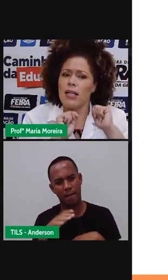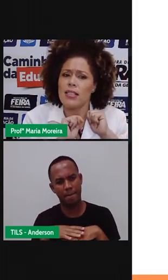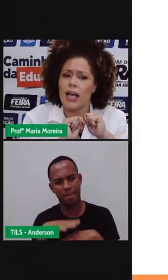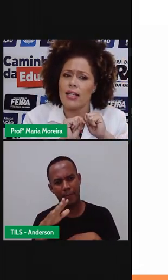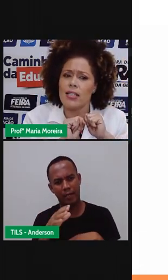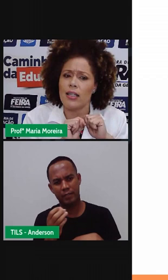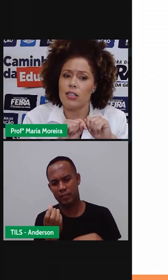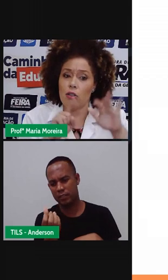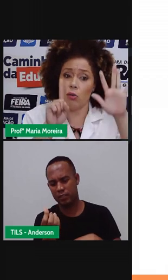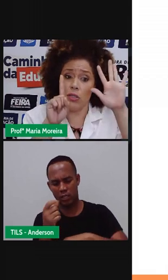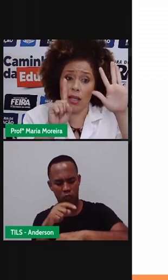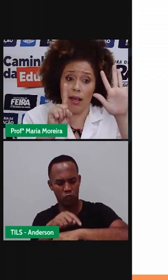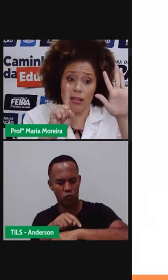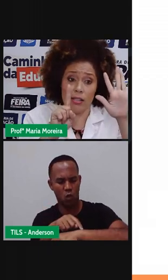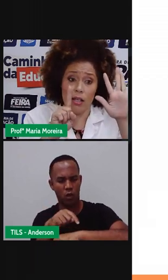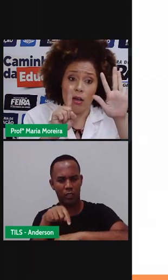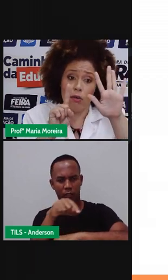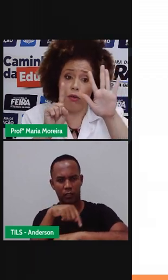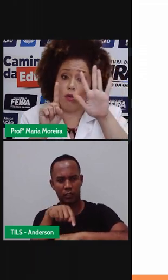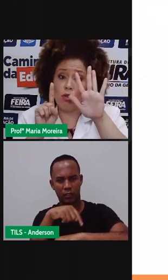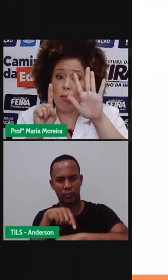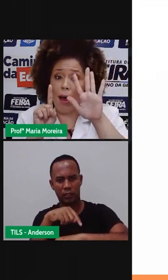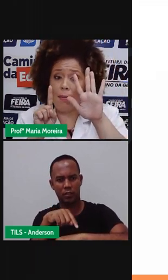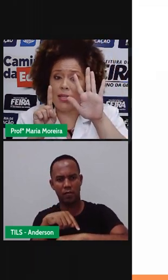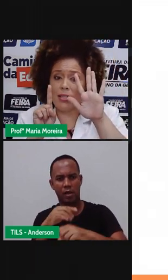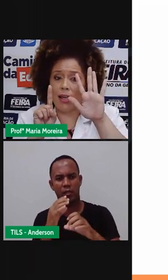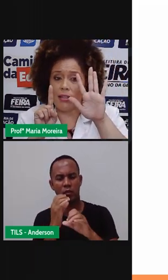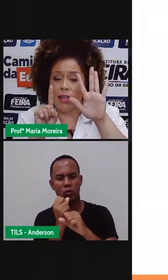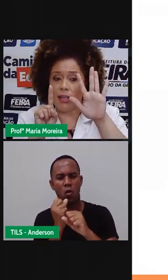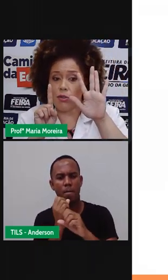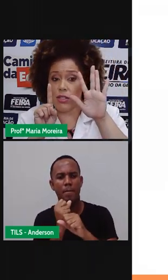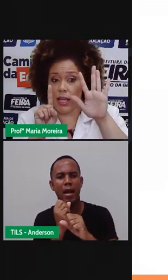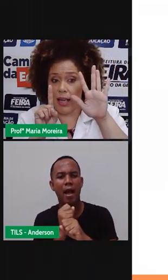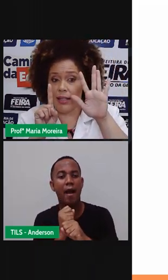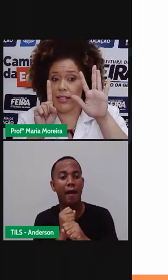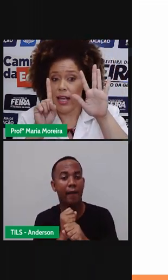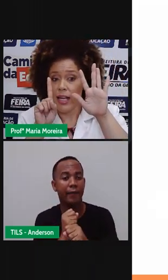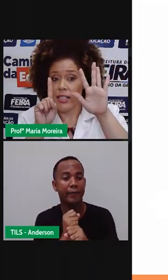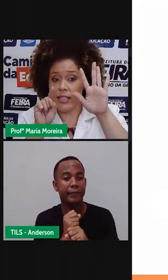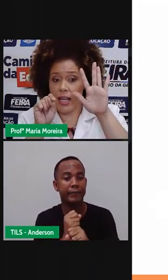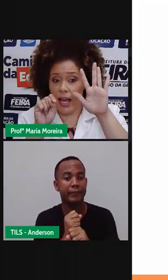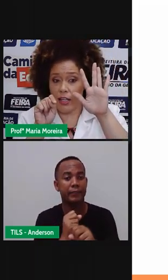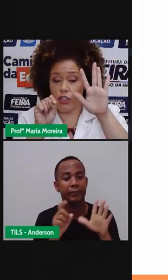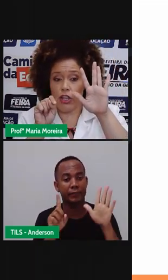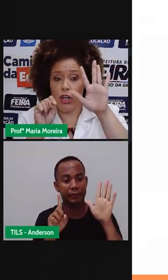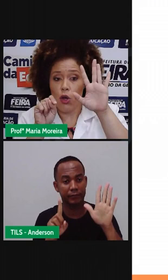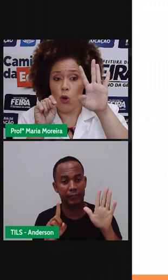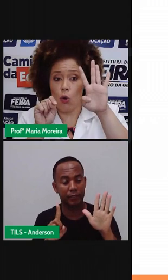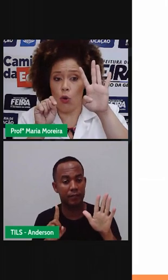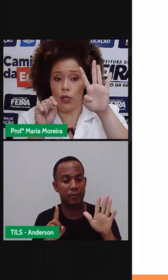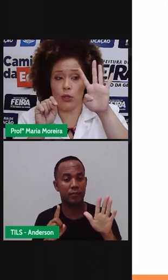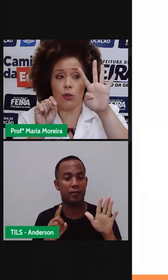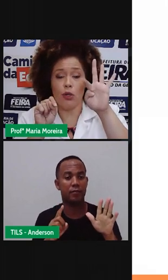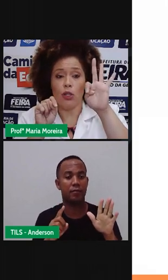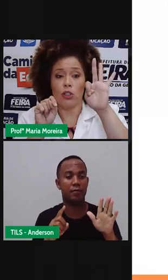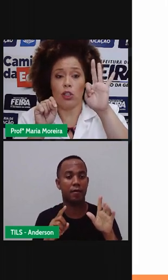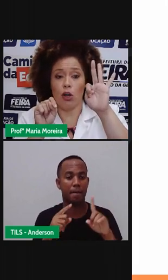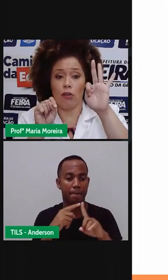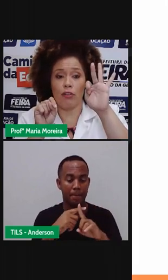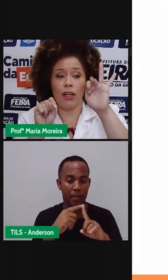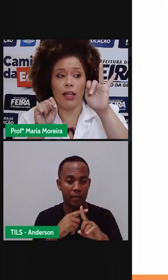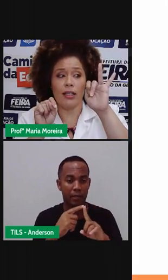Seis mais seis, Anderson, eu tenho seis. Vou somar mais seis, né? Isso, seis, sete, oito,